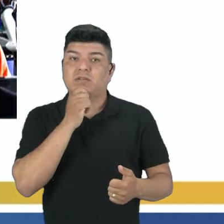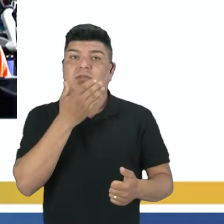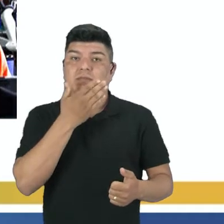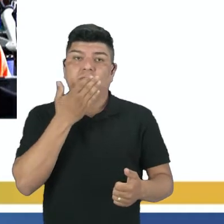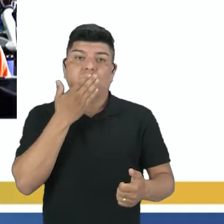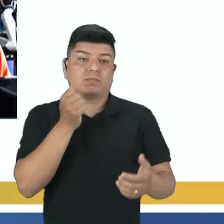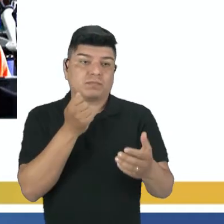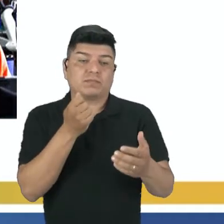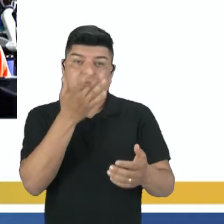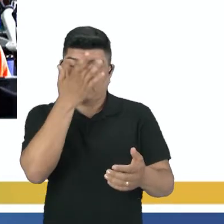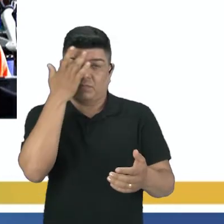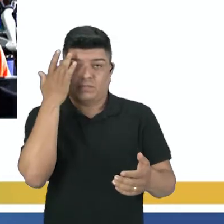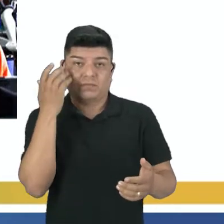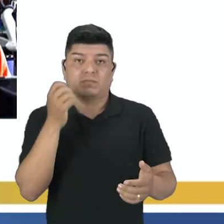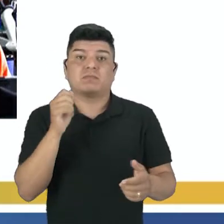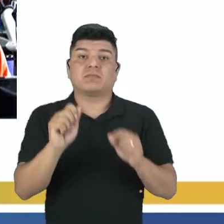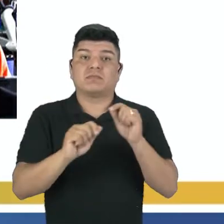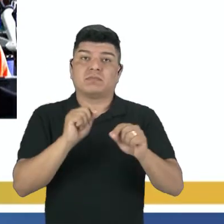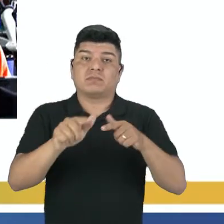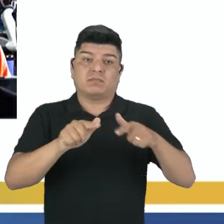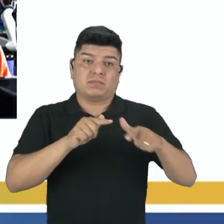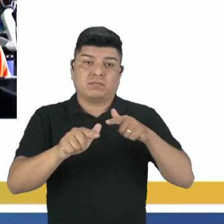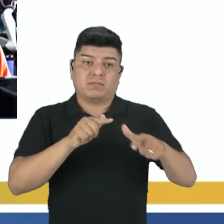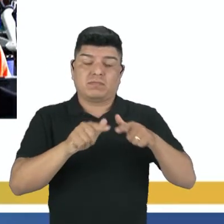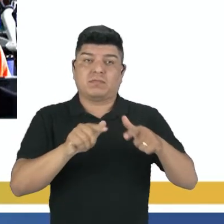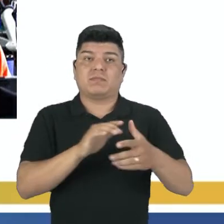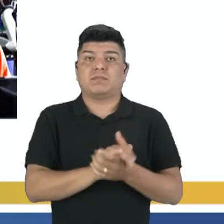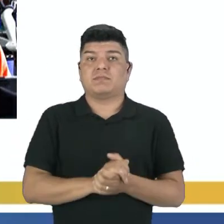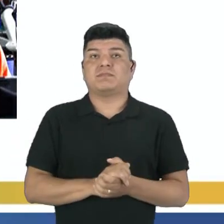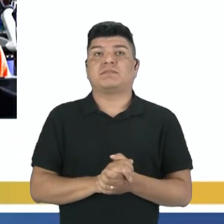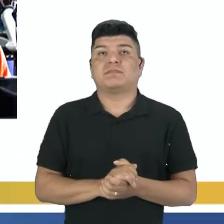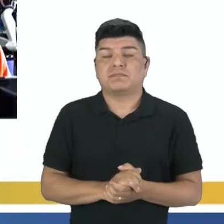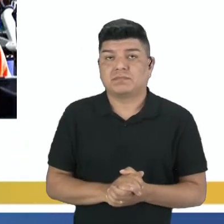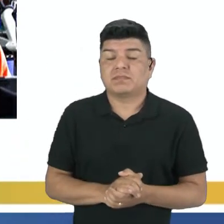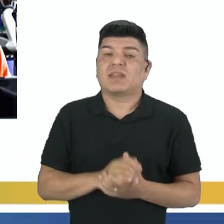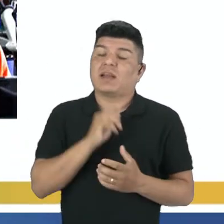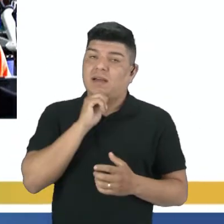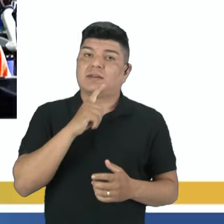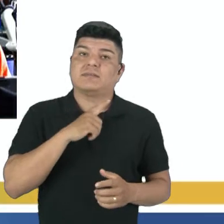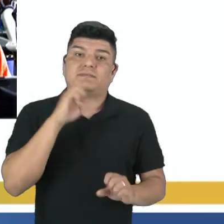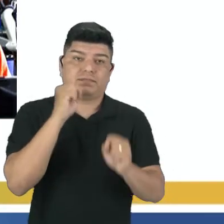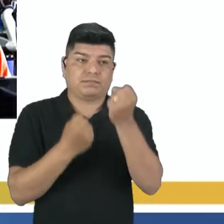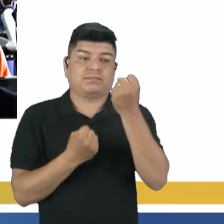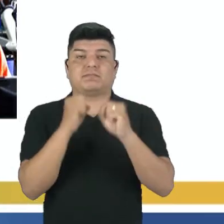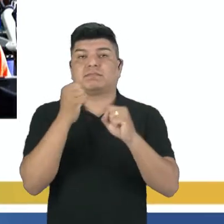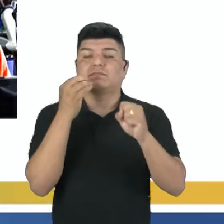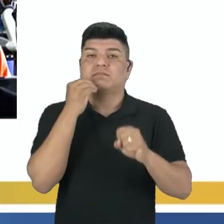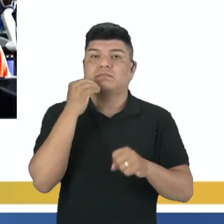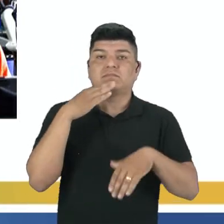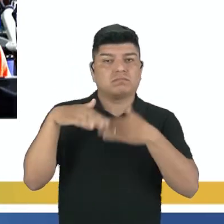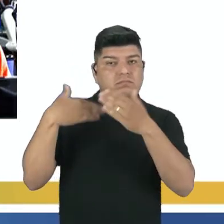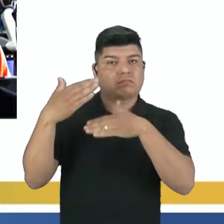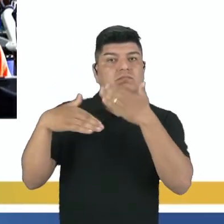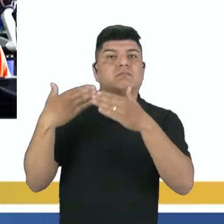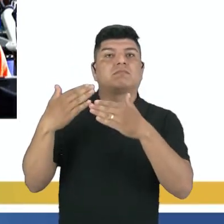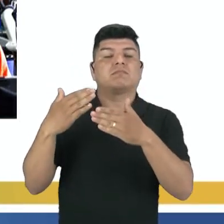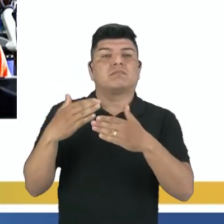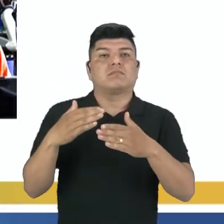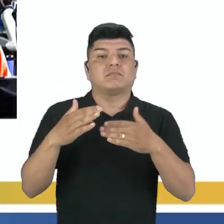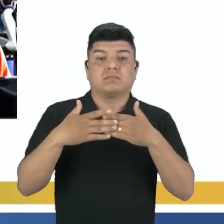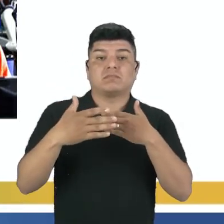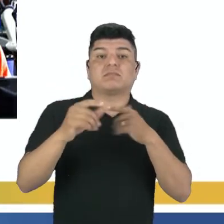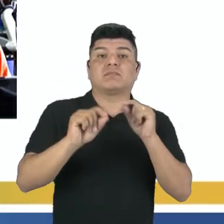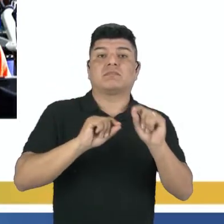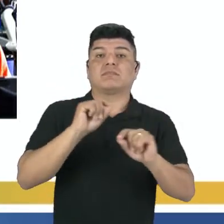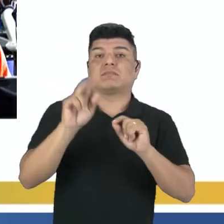uma grande quantidade de mão de obra. Apesar de que muitas dessas indústrias já tentam evoluir um pouco, partindo